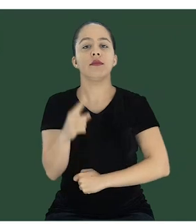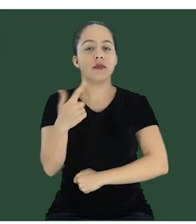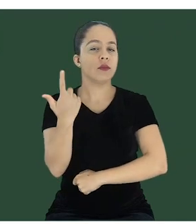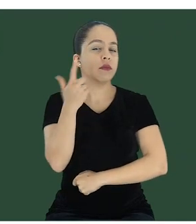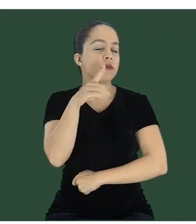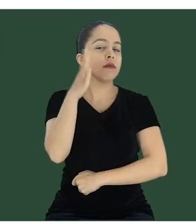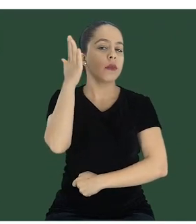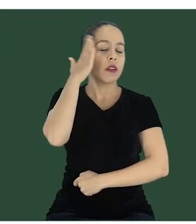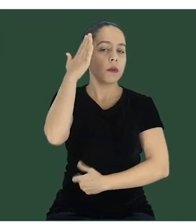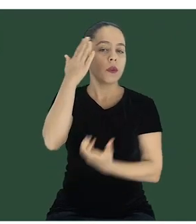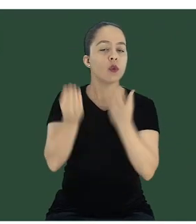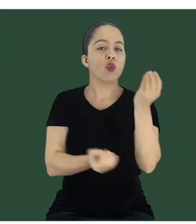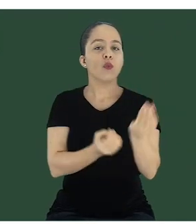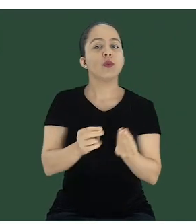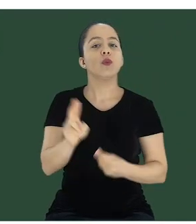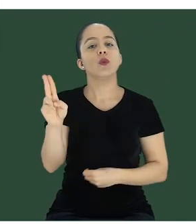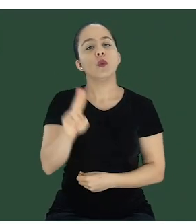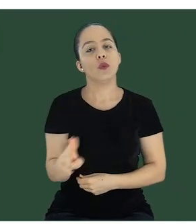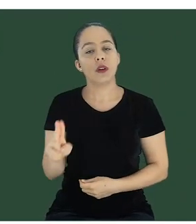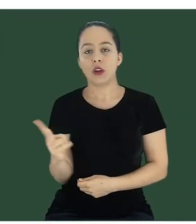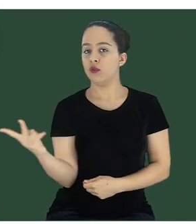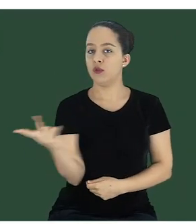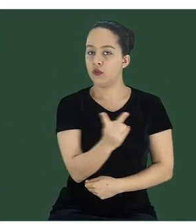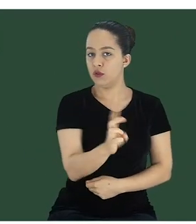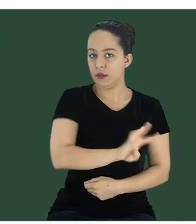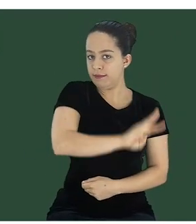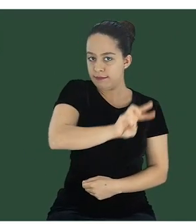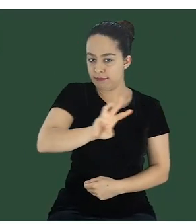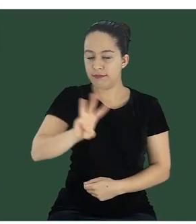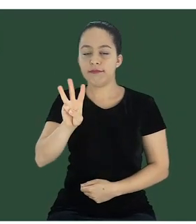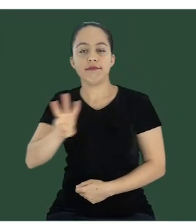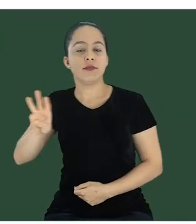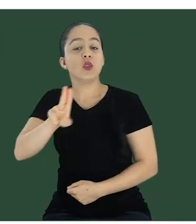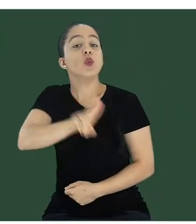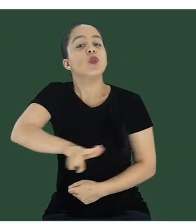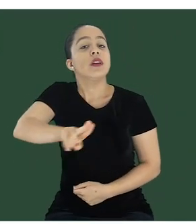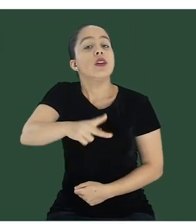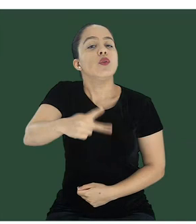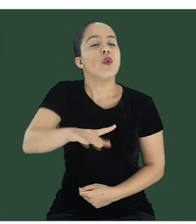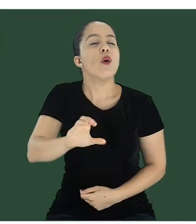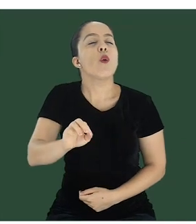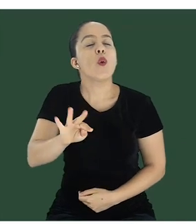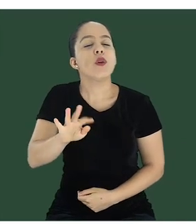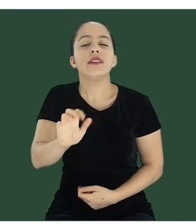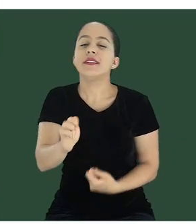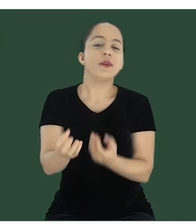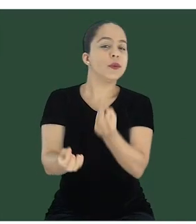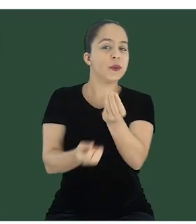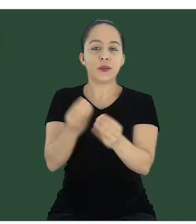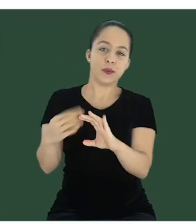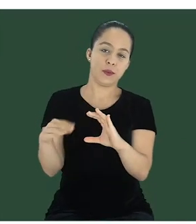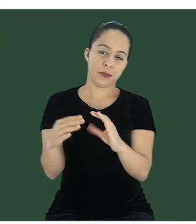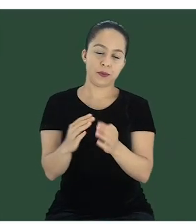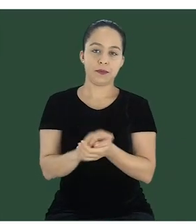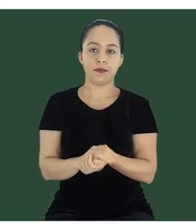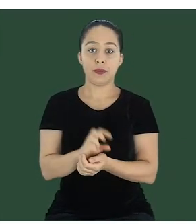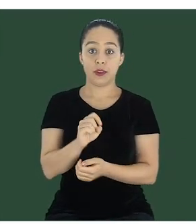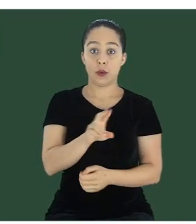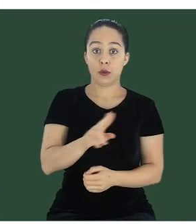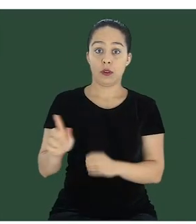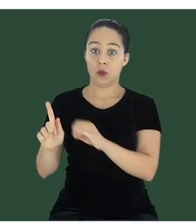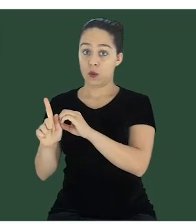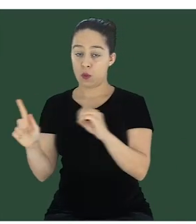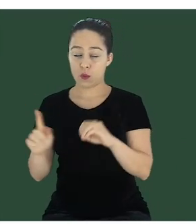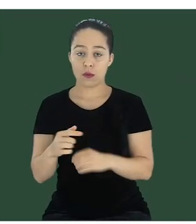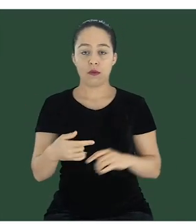Aí você vai conseguir saber como utilizar sua conta nesses sites também. Quando